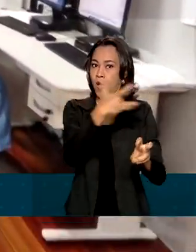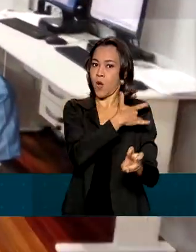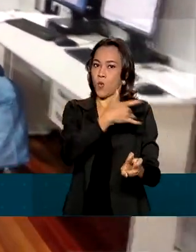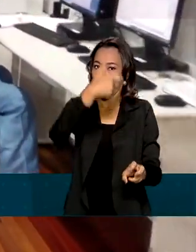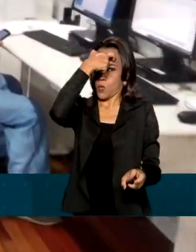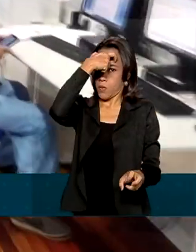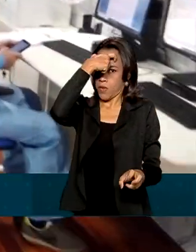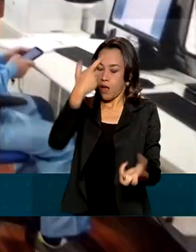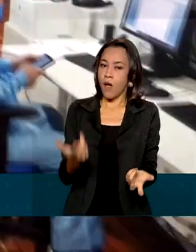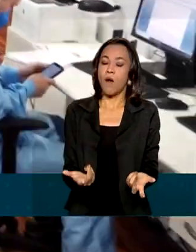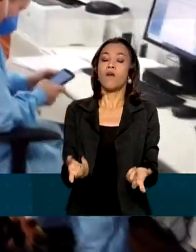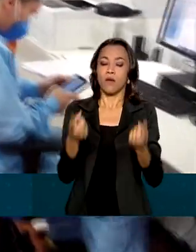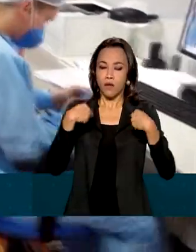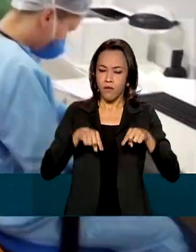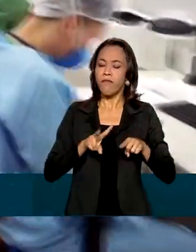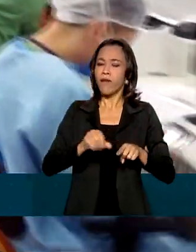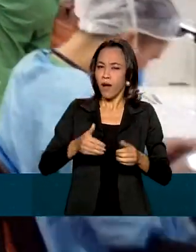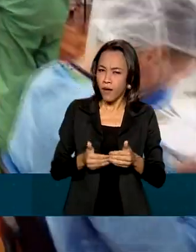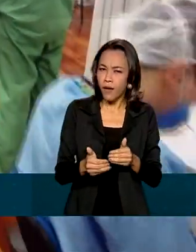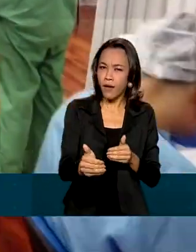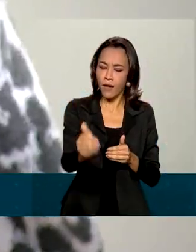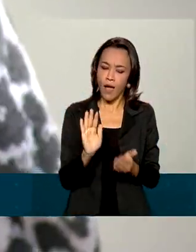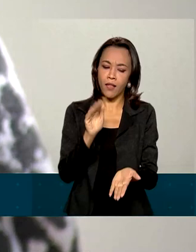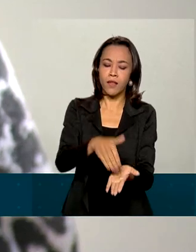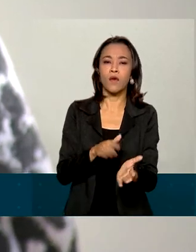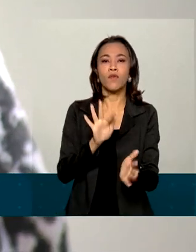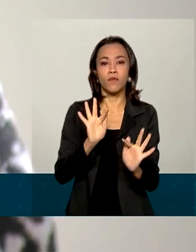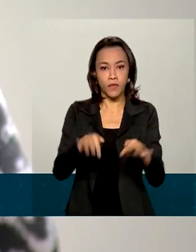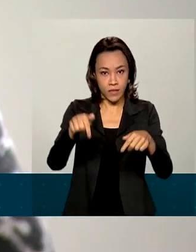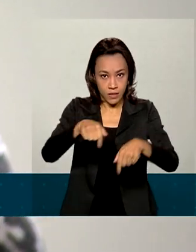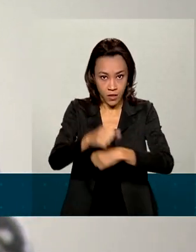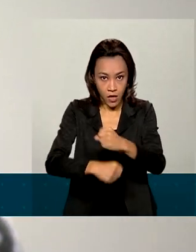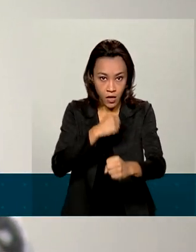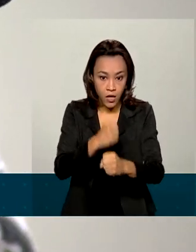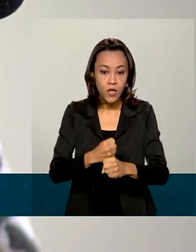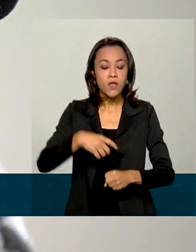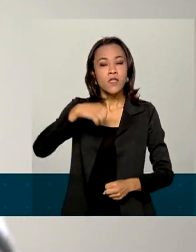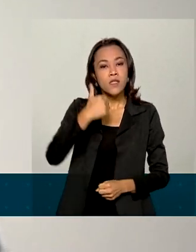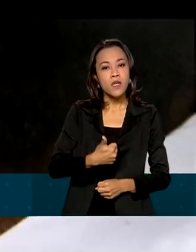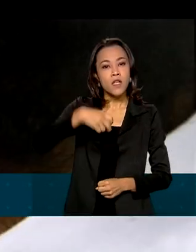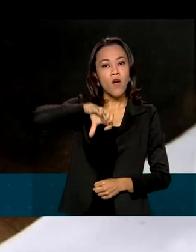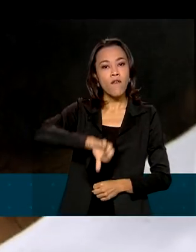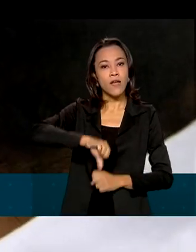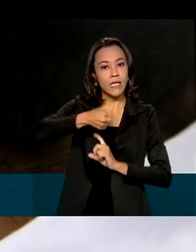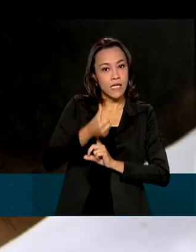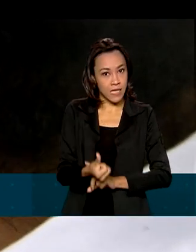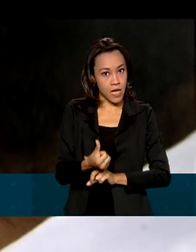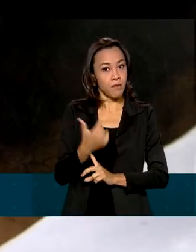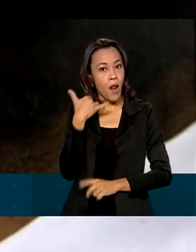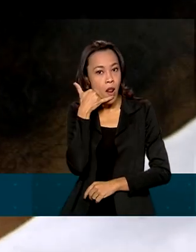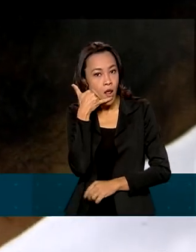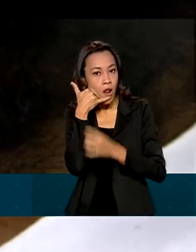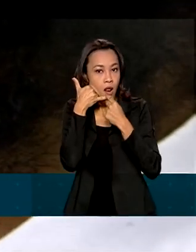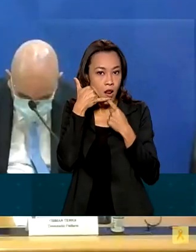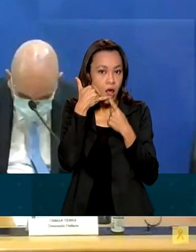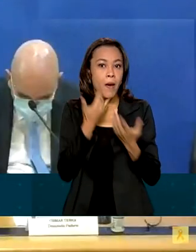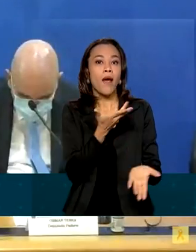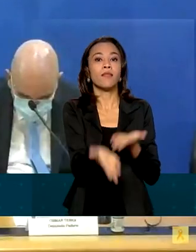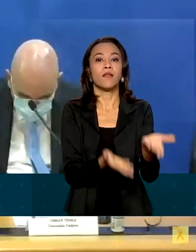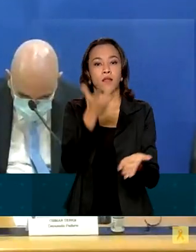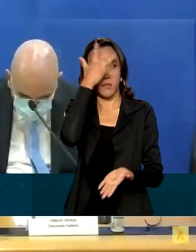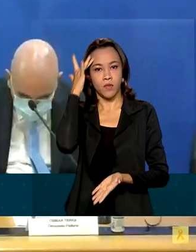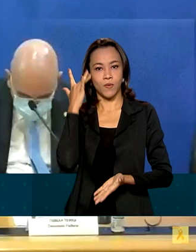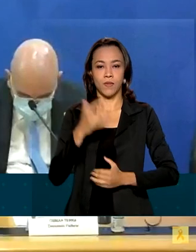ano será criada uma linha exclusiva a 196 para atender pessoas que pensam em cometer suicídio.